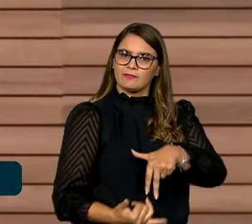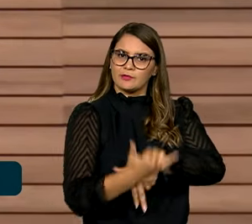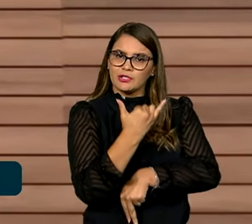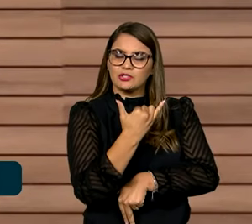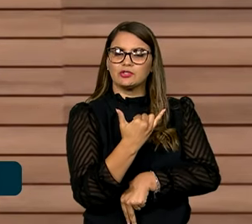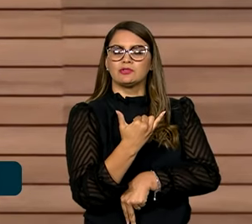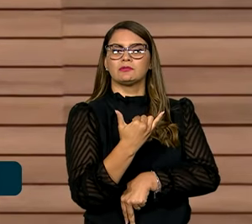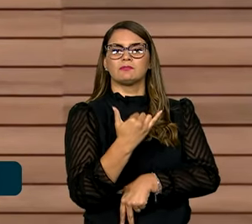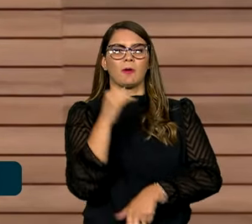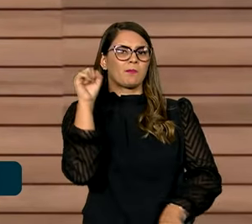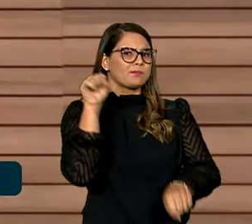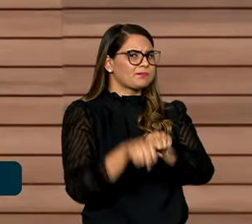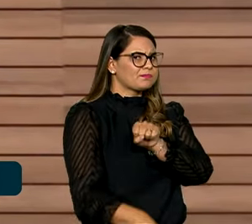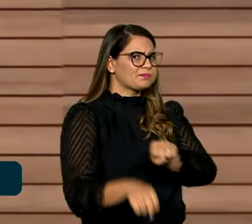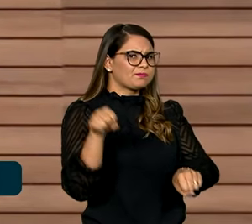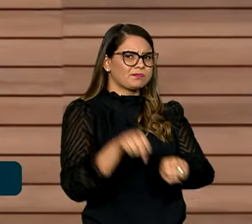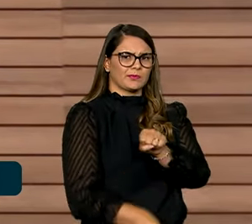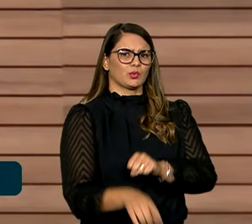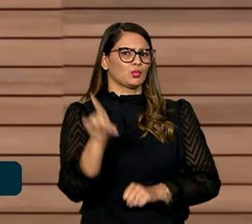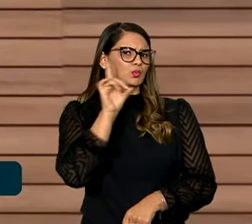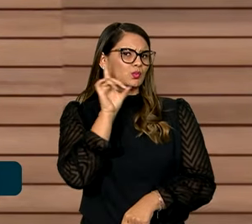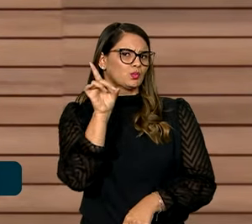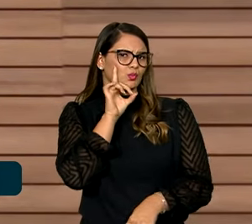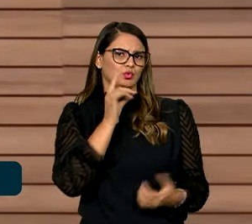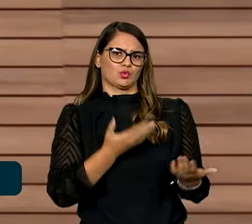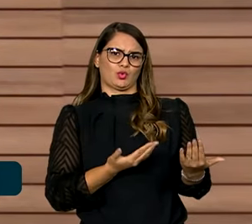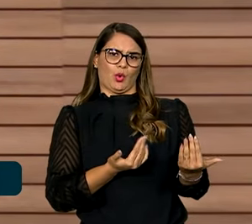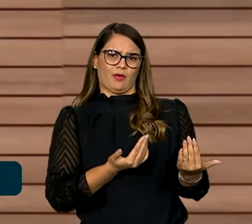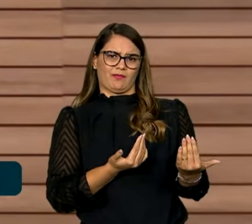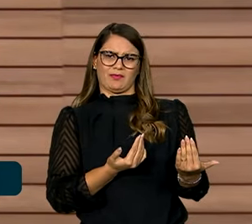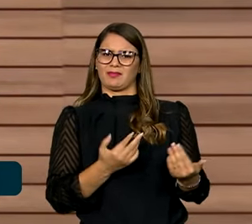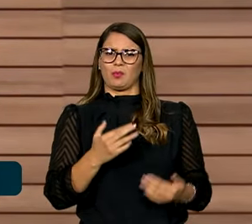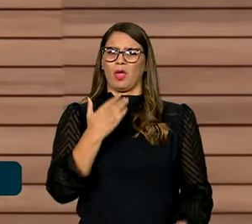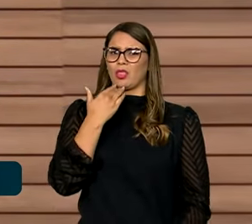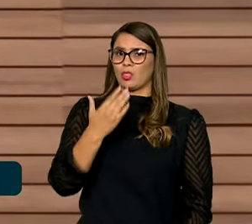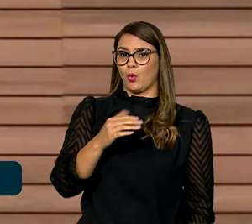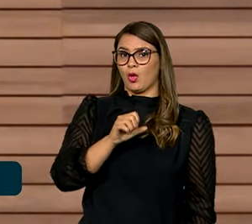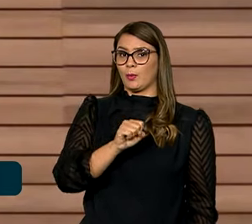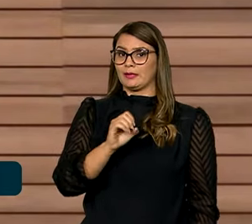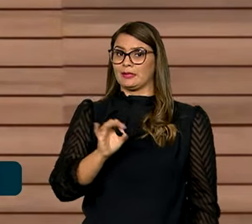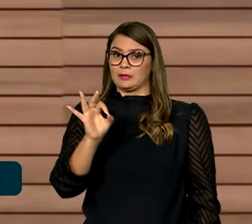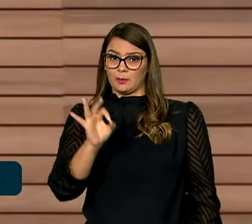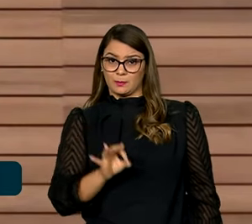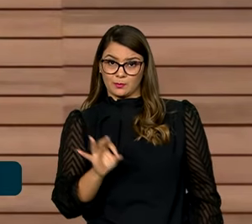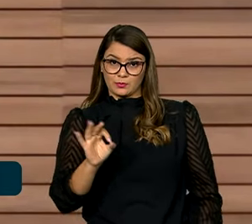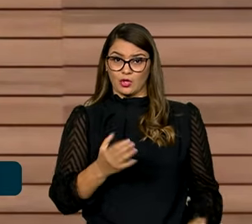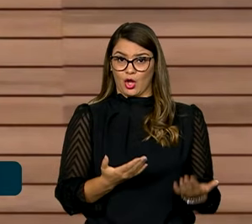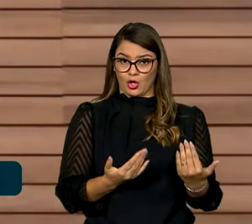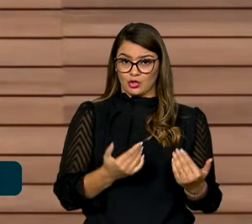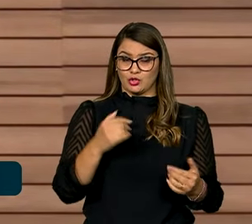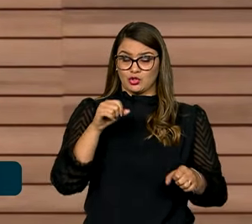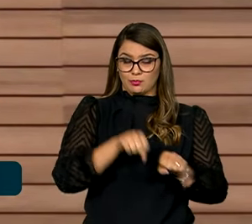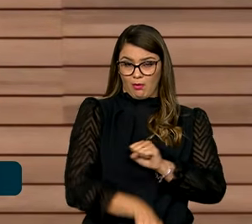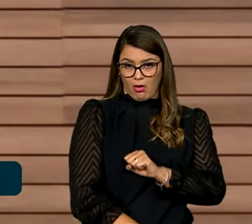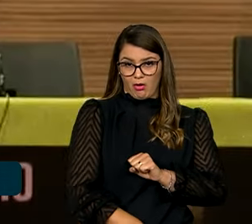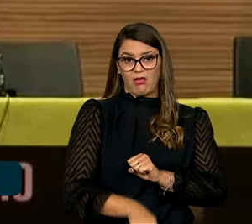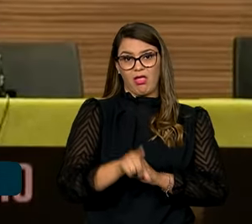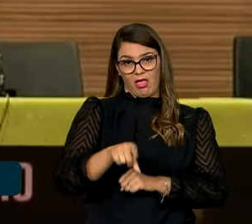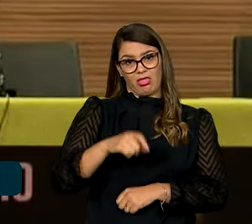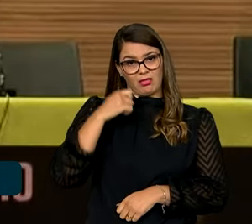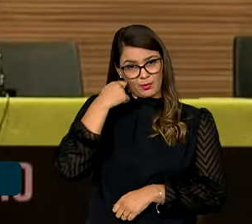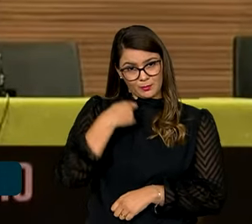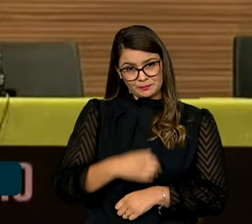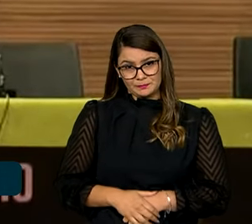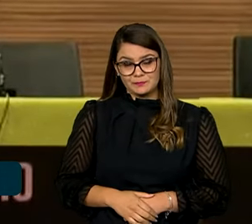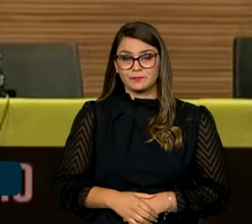de um genocídio cotidiano dos nossos jovens. Não é à toa que 80% dos jovens que morrem no Brasil hoje são jovens negros.